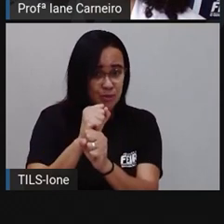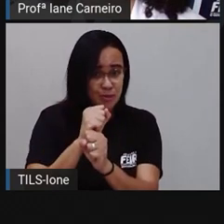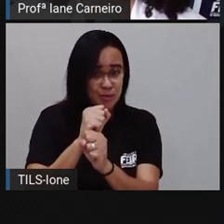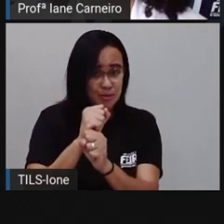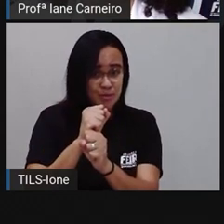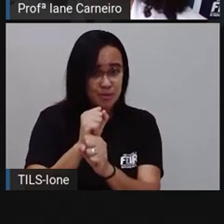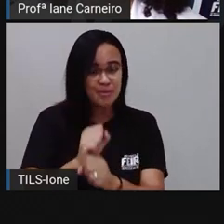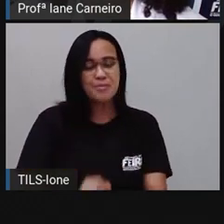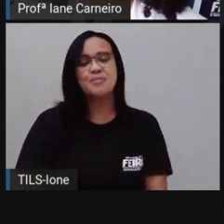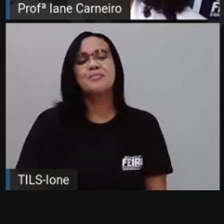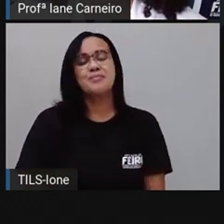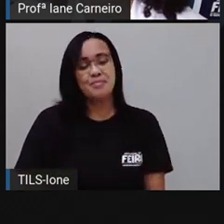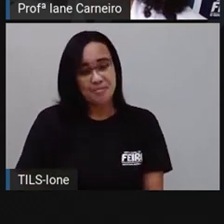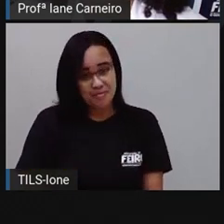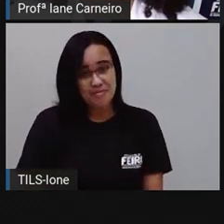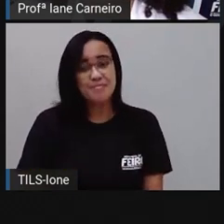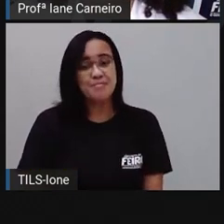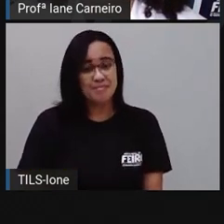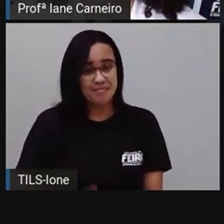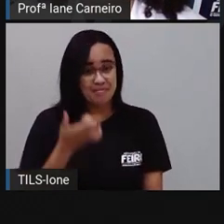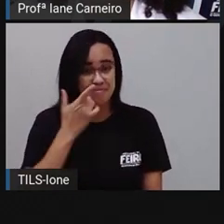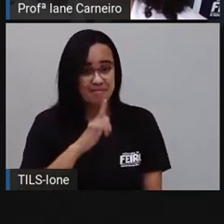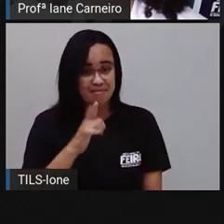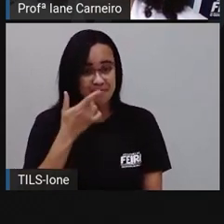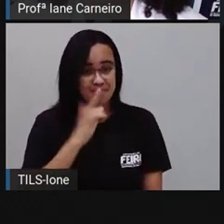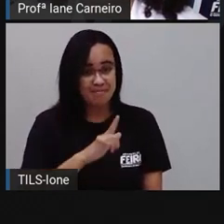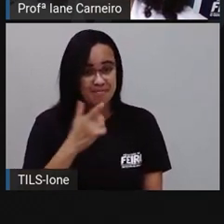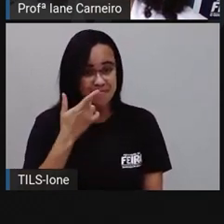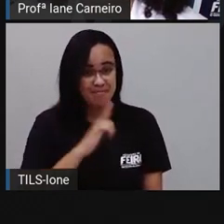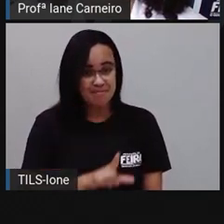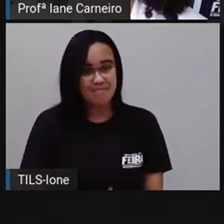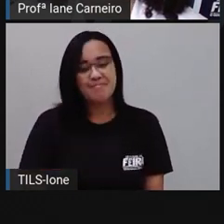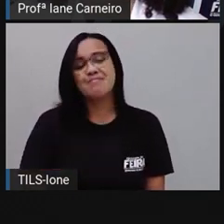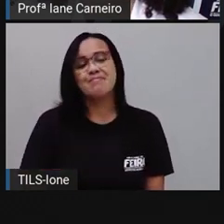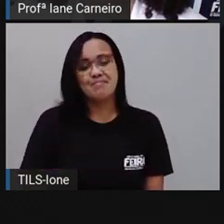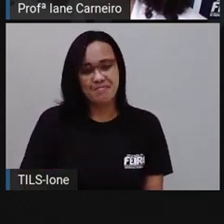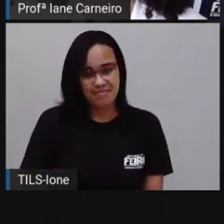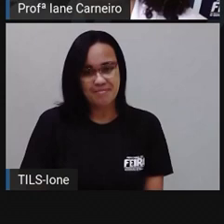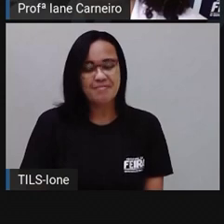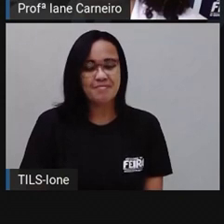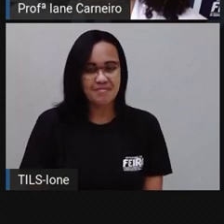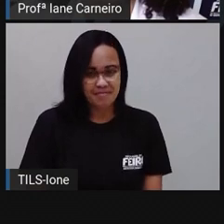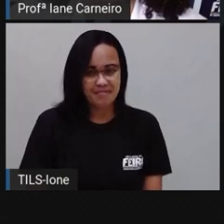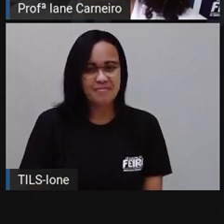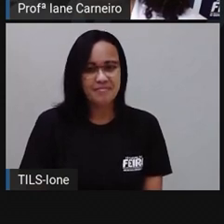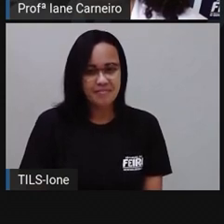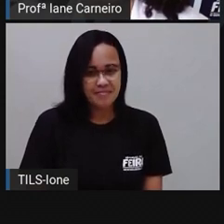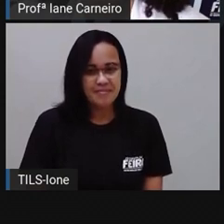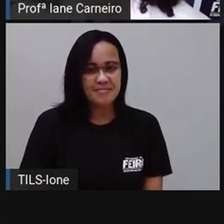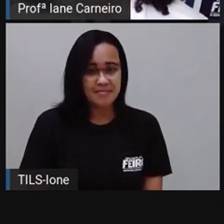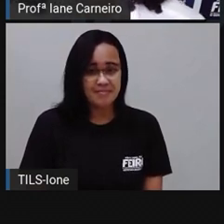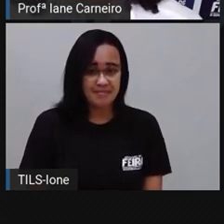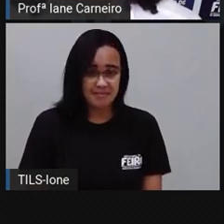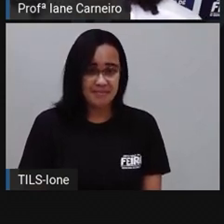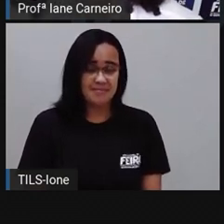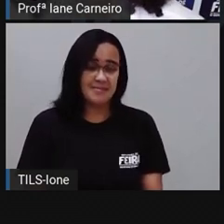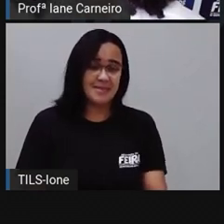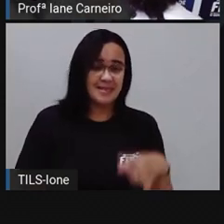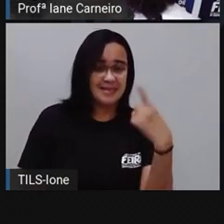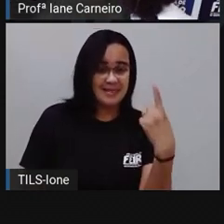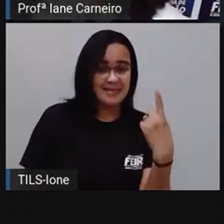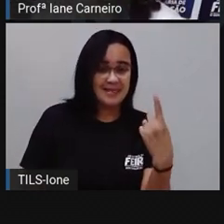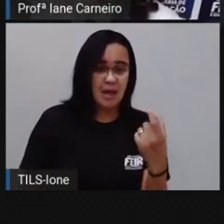ó. Dez, que é uma dezena, mais doze, que é uma dúzia.